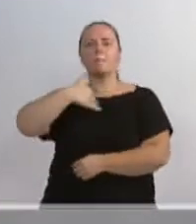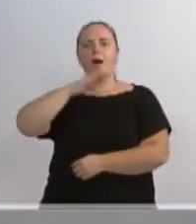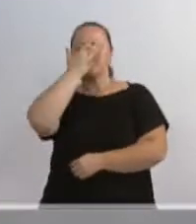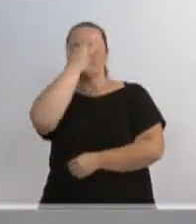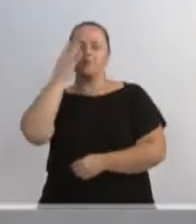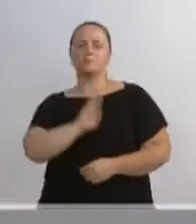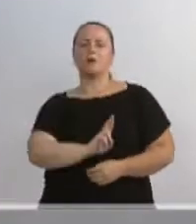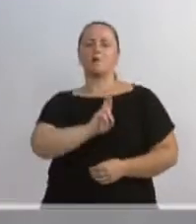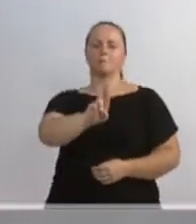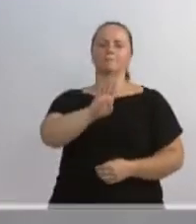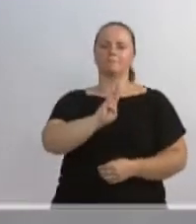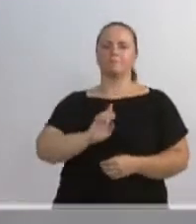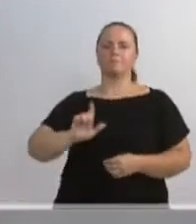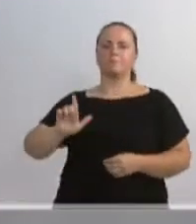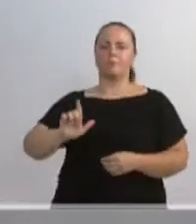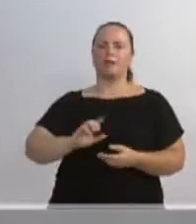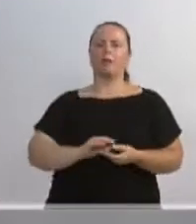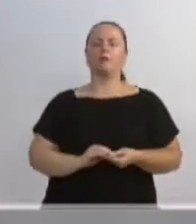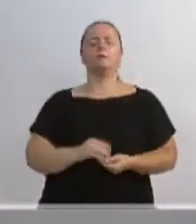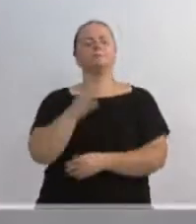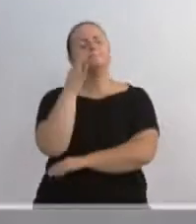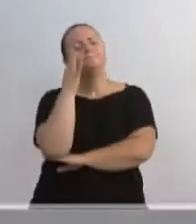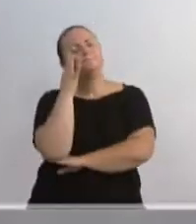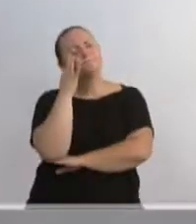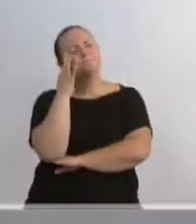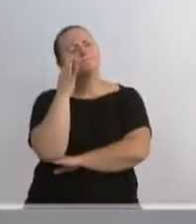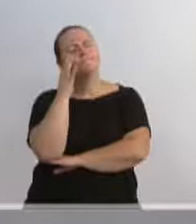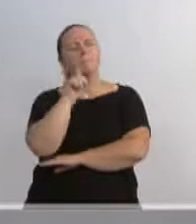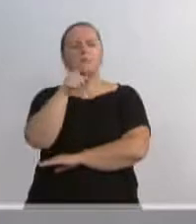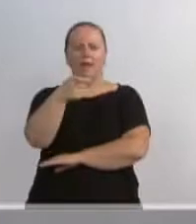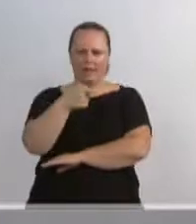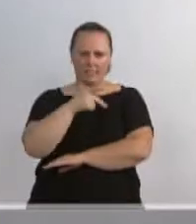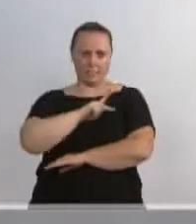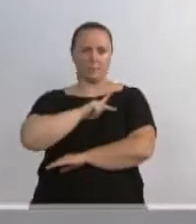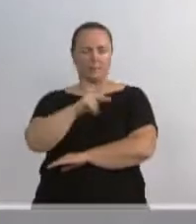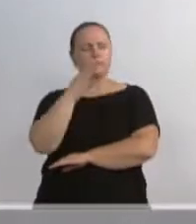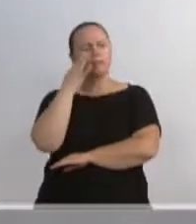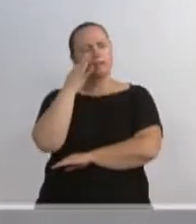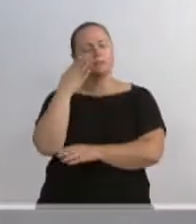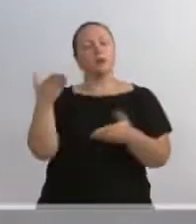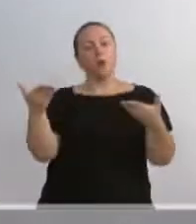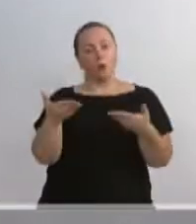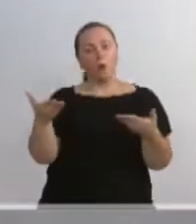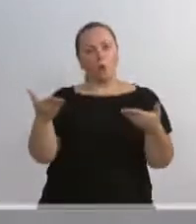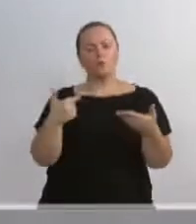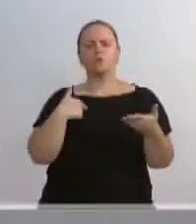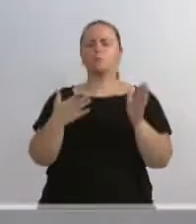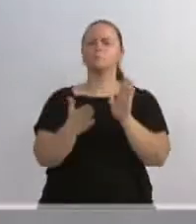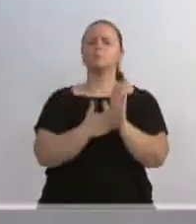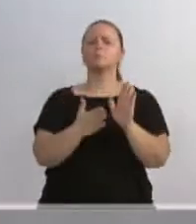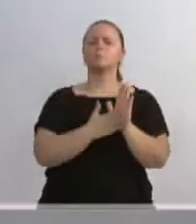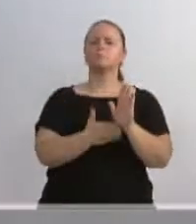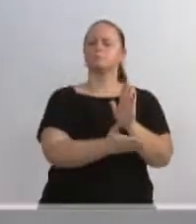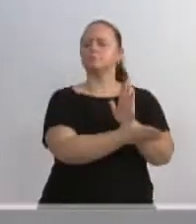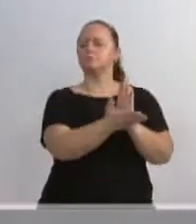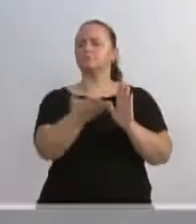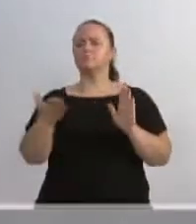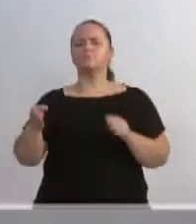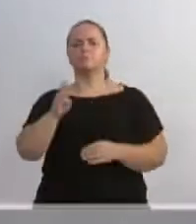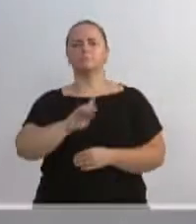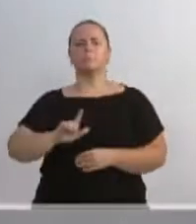E, ouvindo o nosso ex-presidente da Associação falando, eu quero hoje aqui fazer uma proposta para o povo de Blumenau,